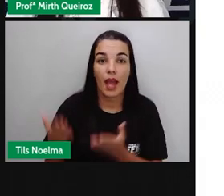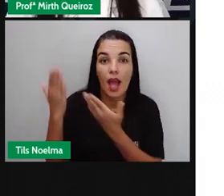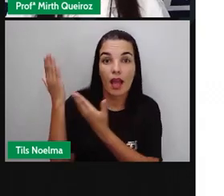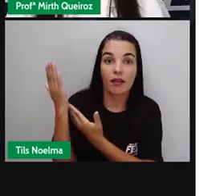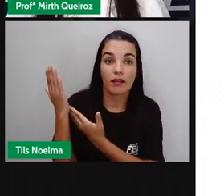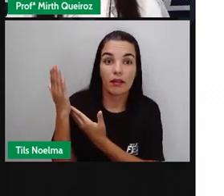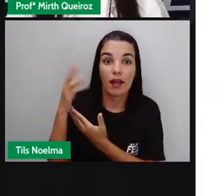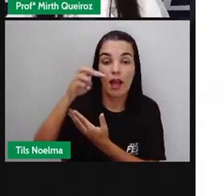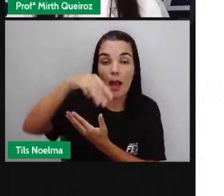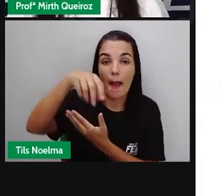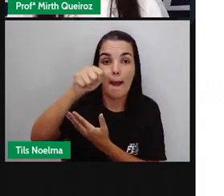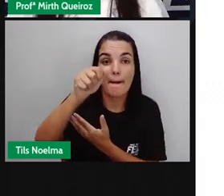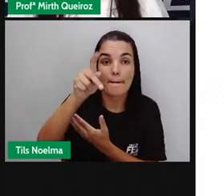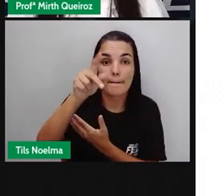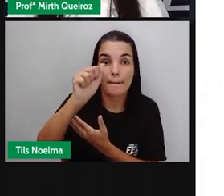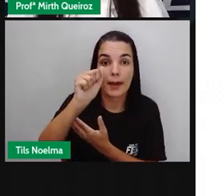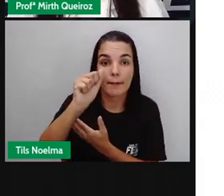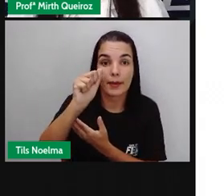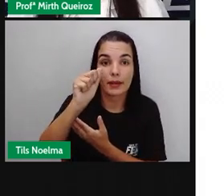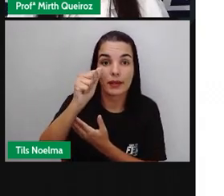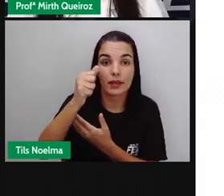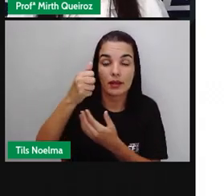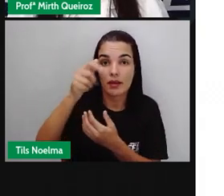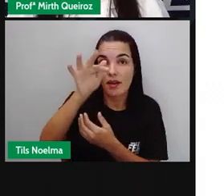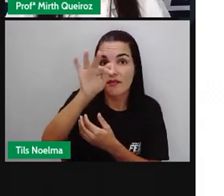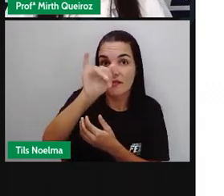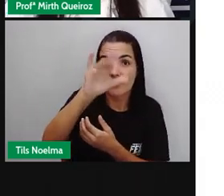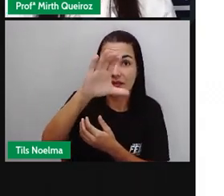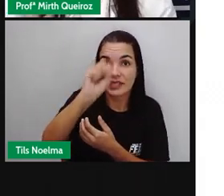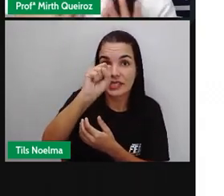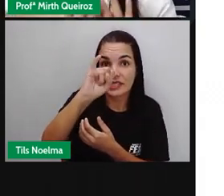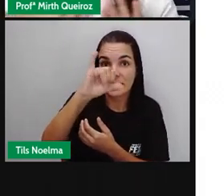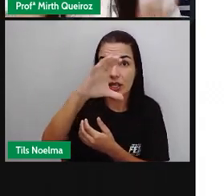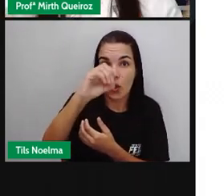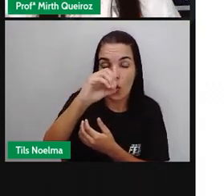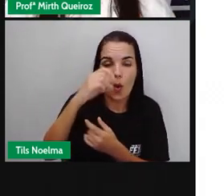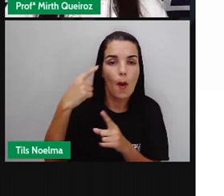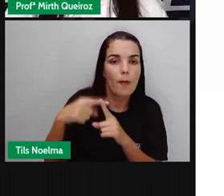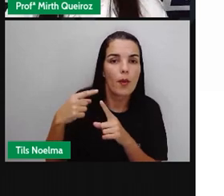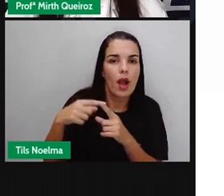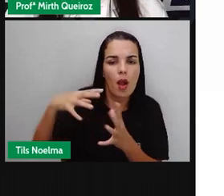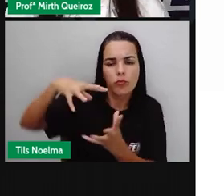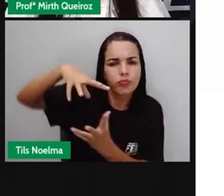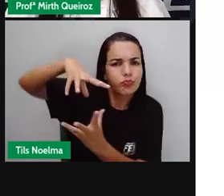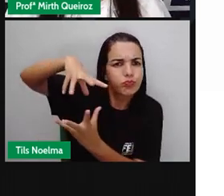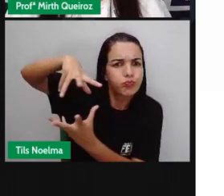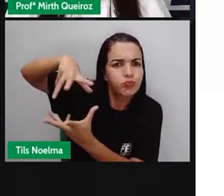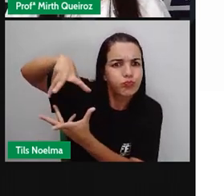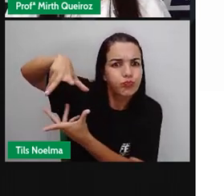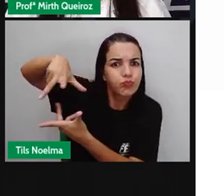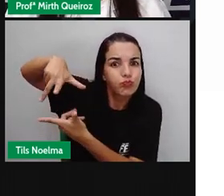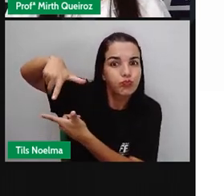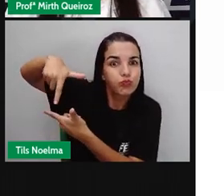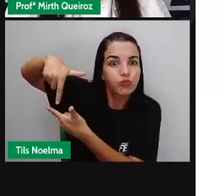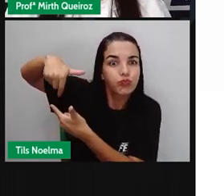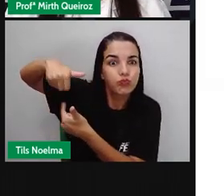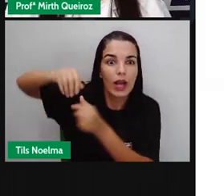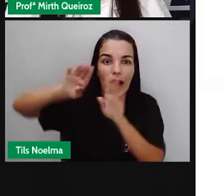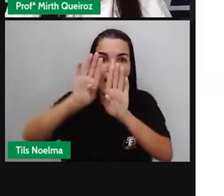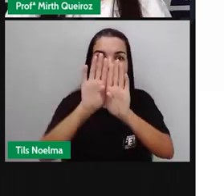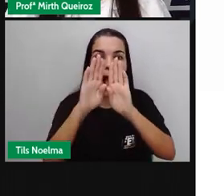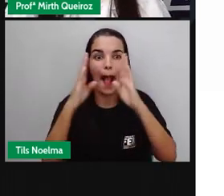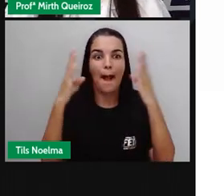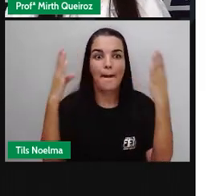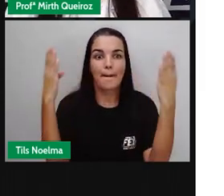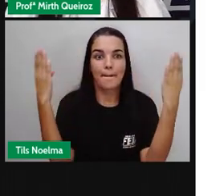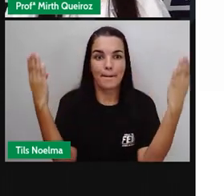Ah, e aqui nós temos um mapa físico, né? Um mapa físico. O mapa MUNGE é um mapa físico, né? Onde a gente